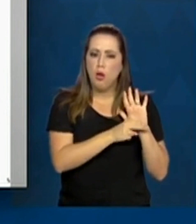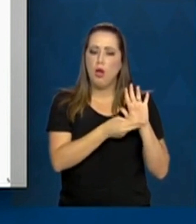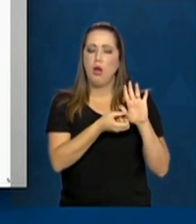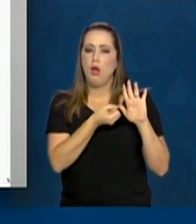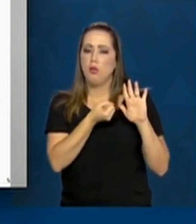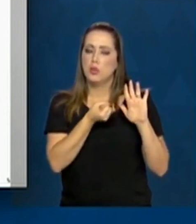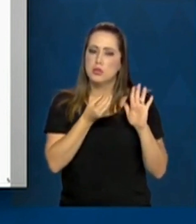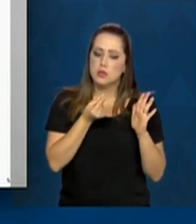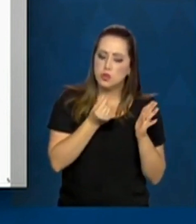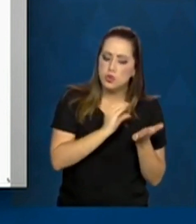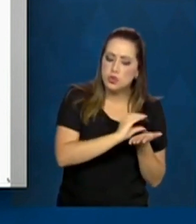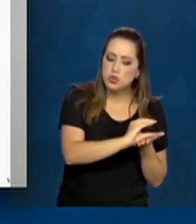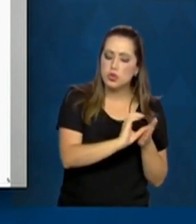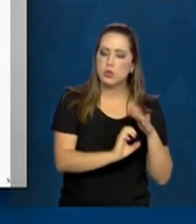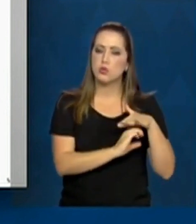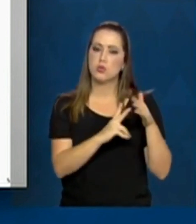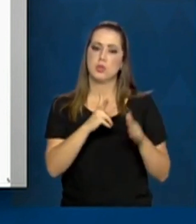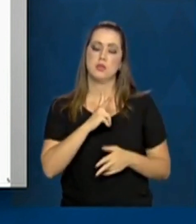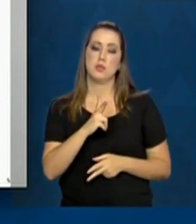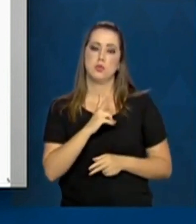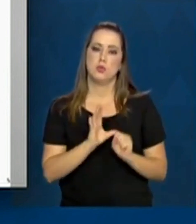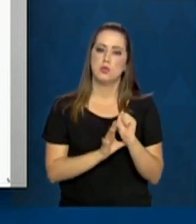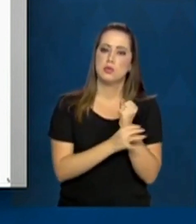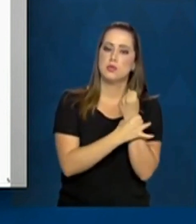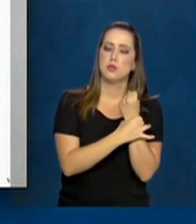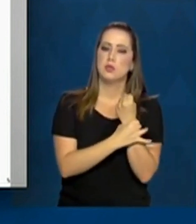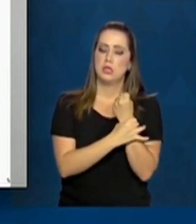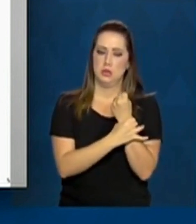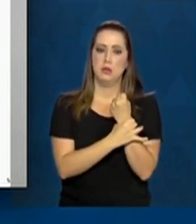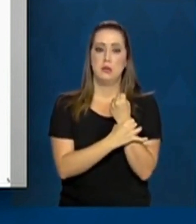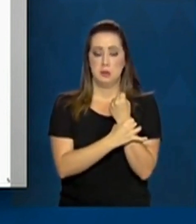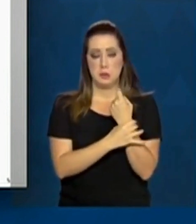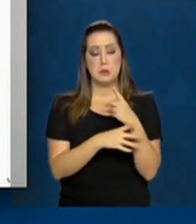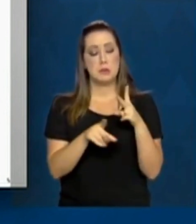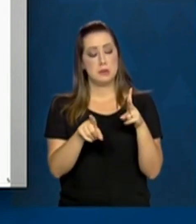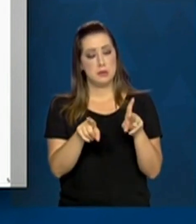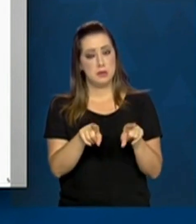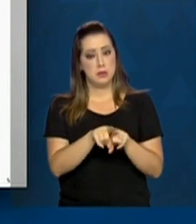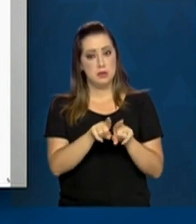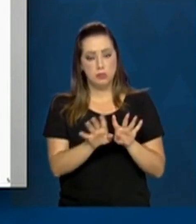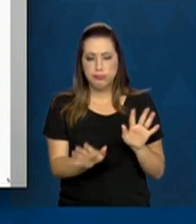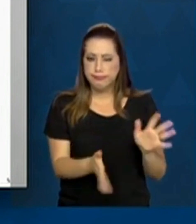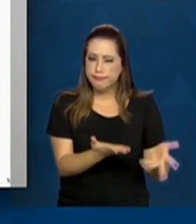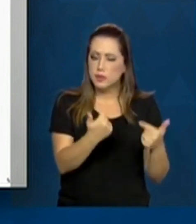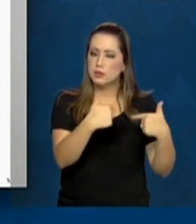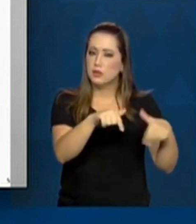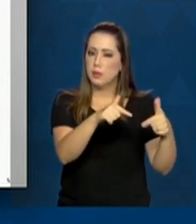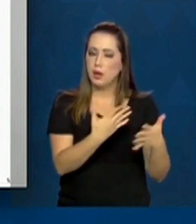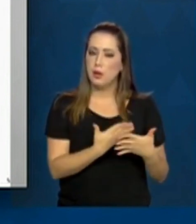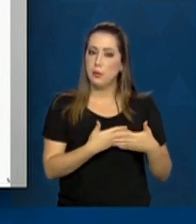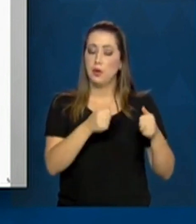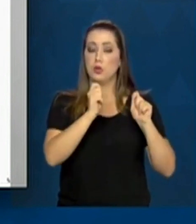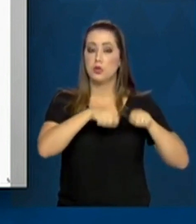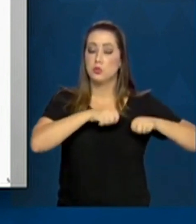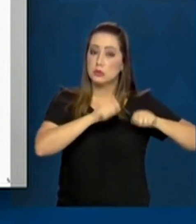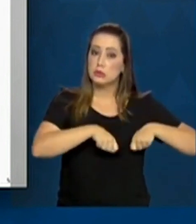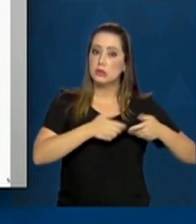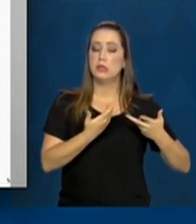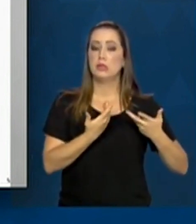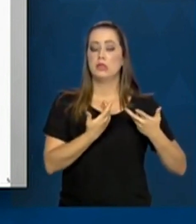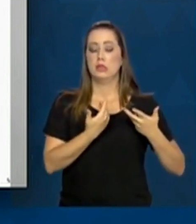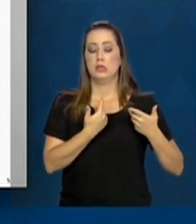investimentos privados, segurança jurídica e produtividade, uma melhoria do ambiente de negócios